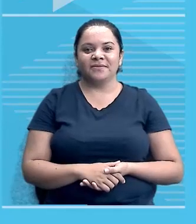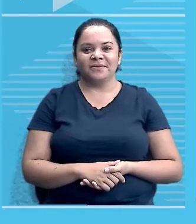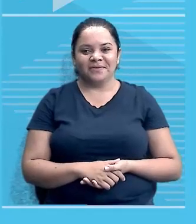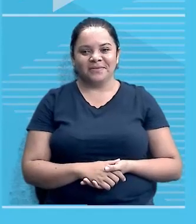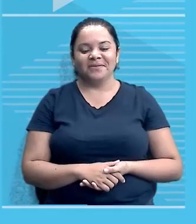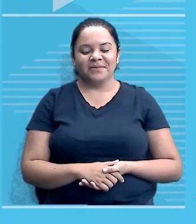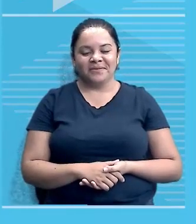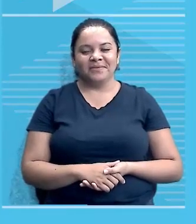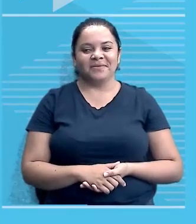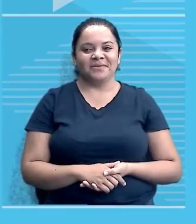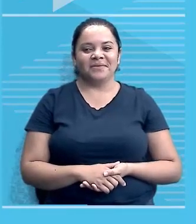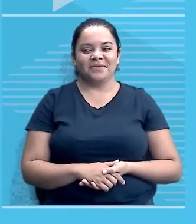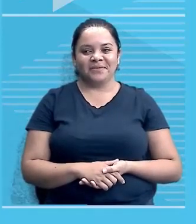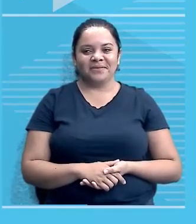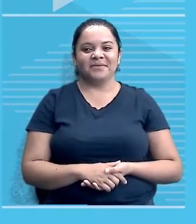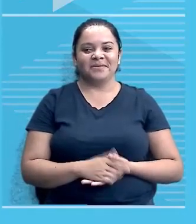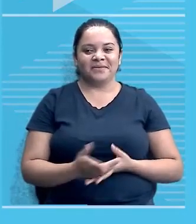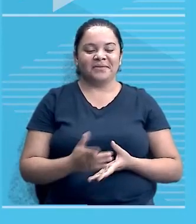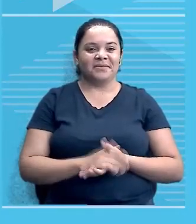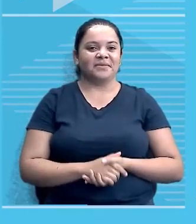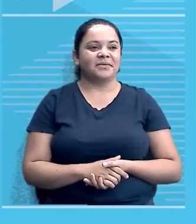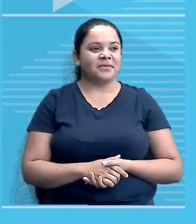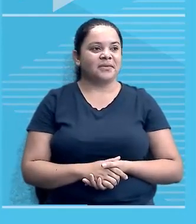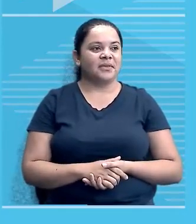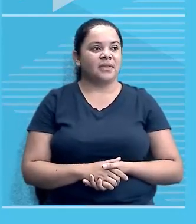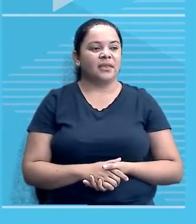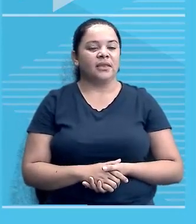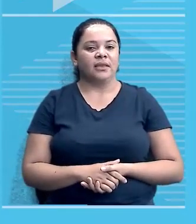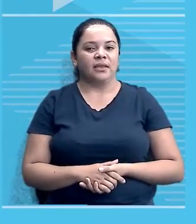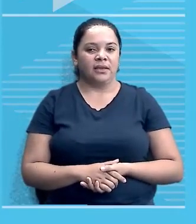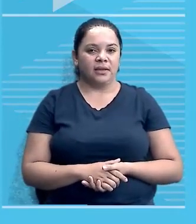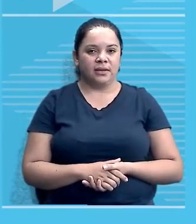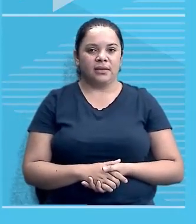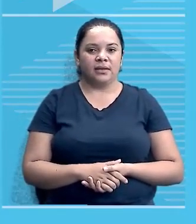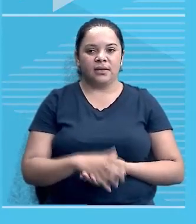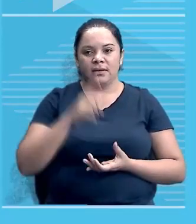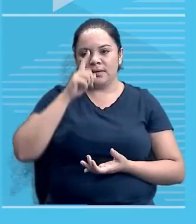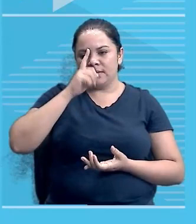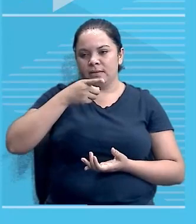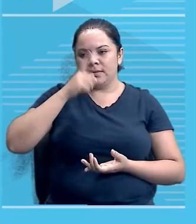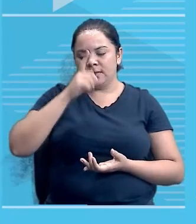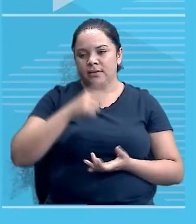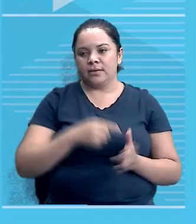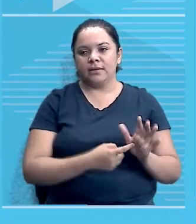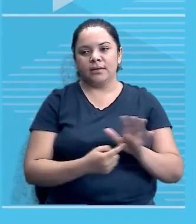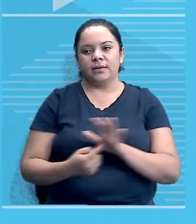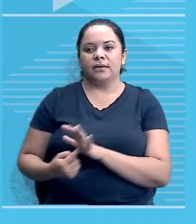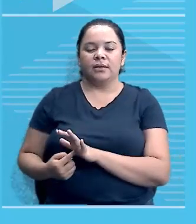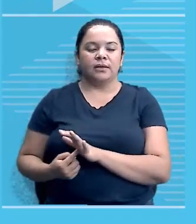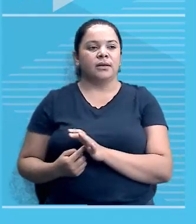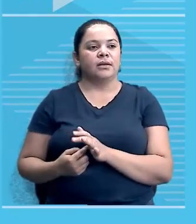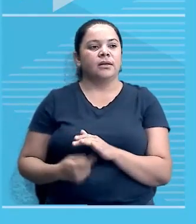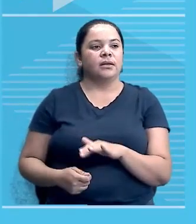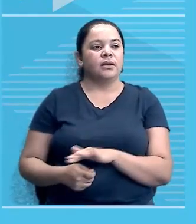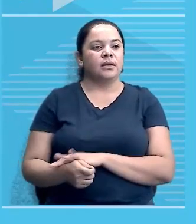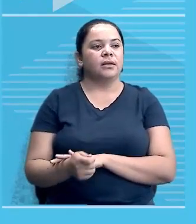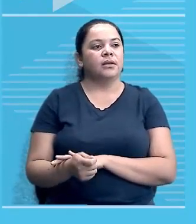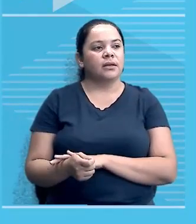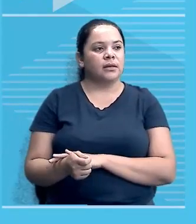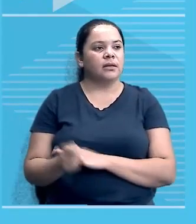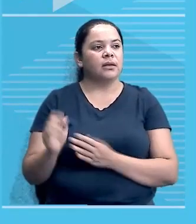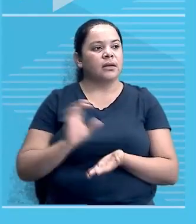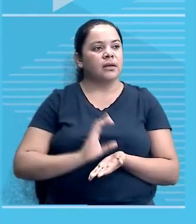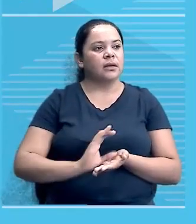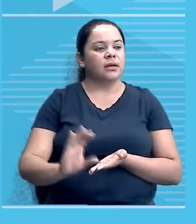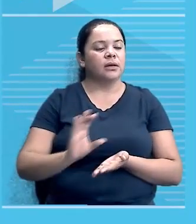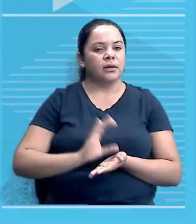que os fornecia recursos. Então, veja bem, tanto os Estados Unidos como os União Soviética querem